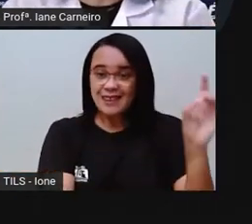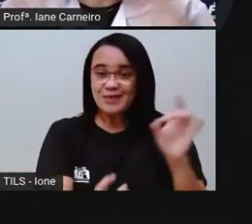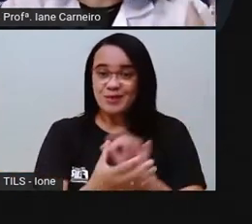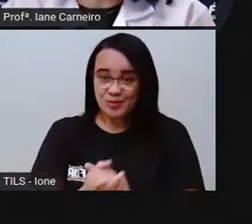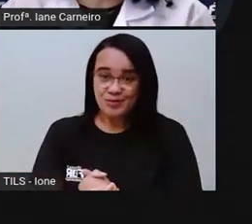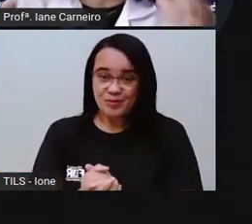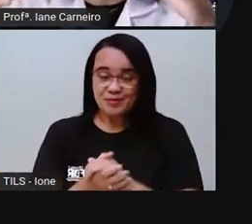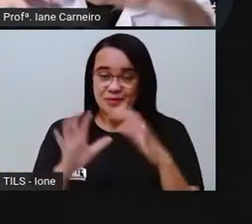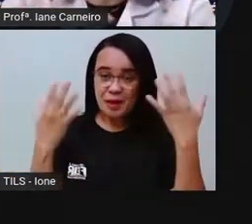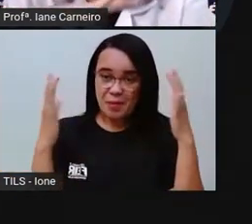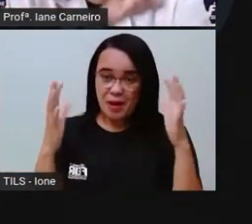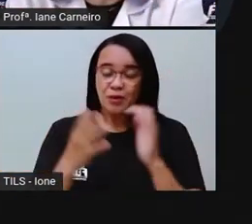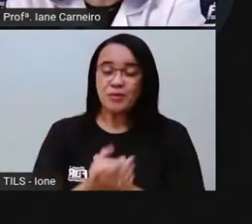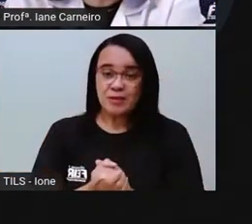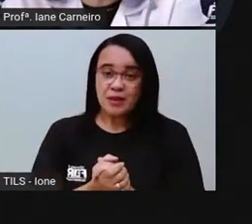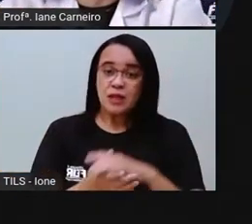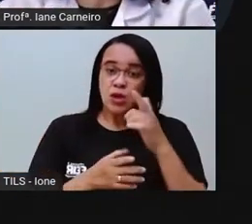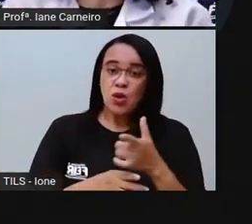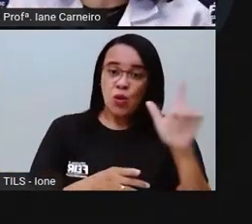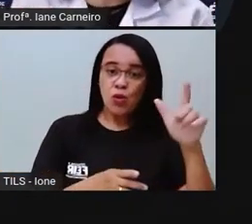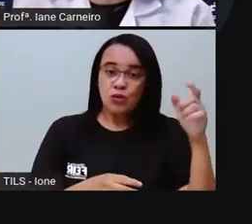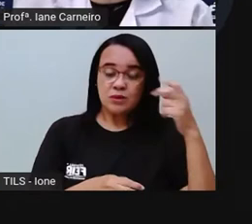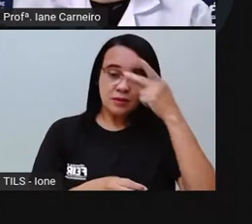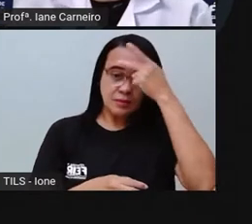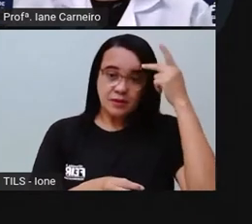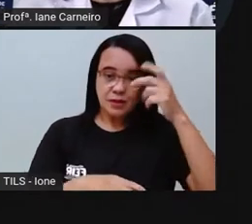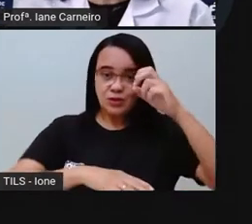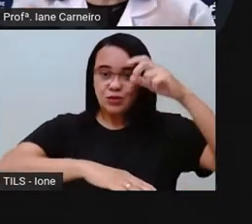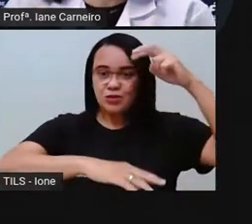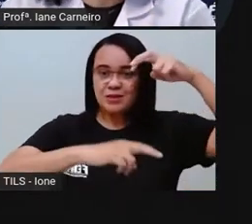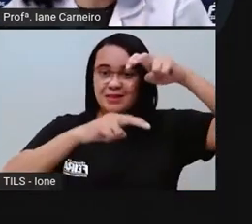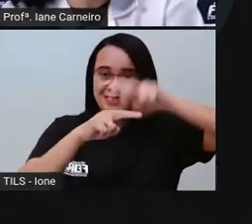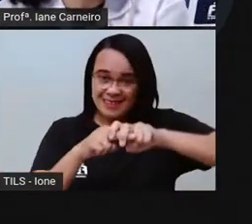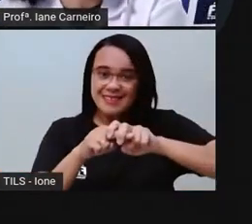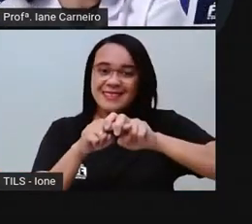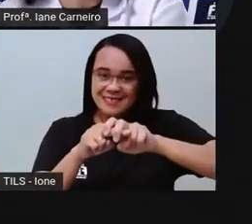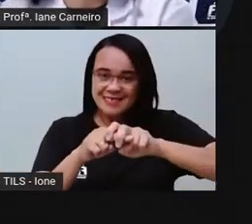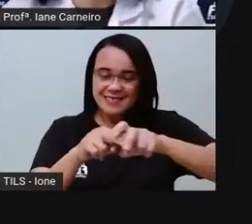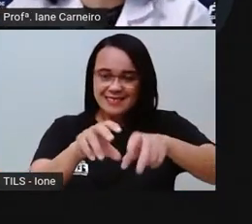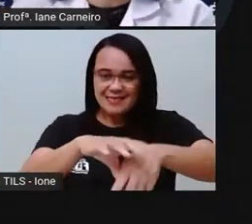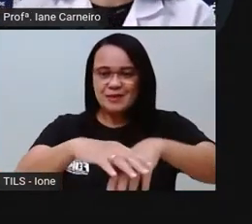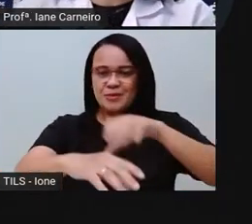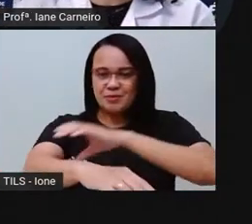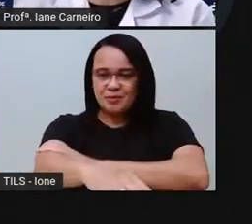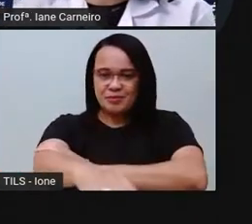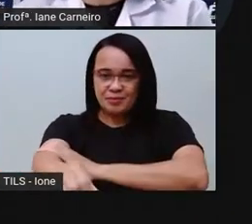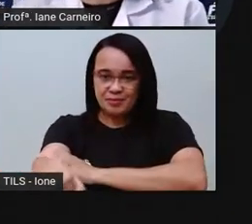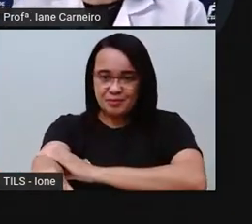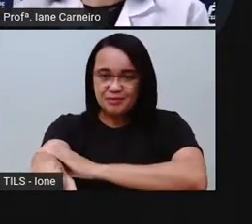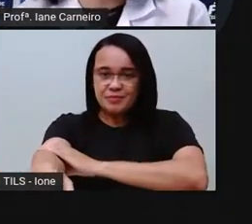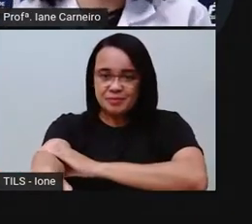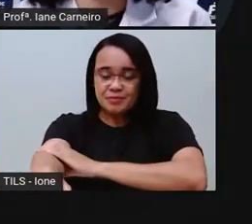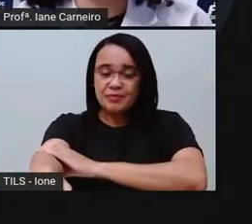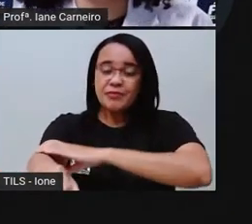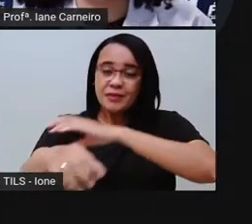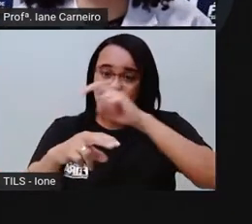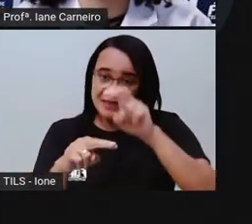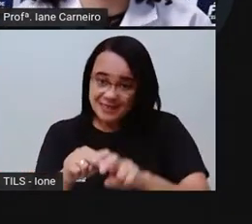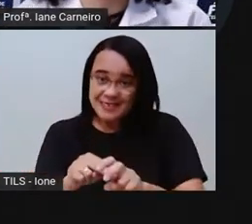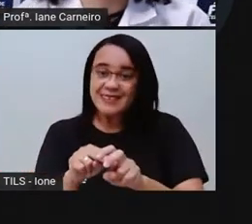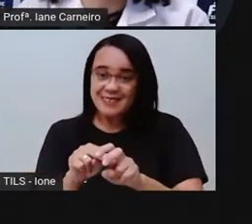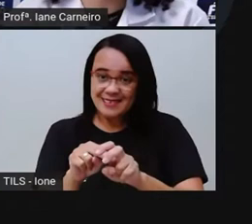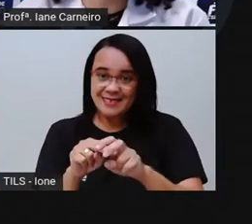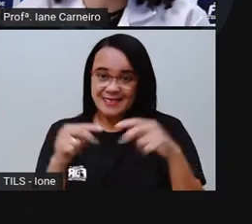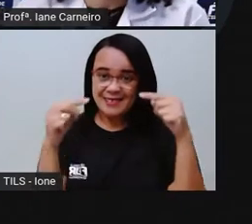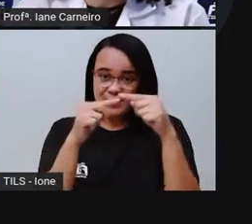aí uma outra pessoa senta, né? No braço de vocês dois. E aí que a gente carrega, né? Então essa brincadeira de cadeirinha, que